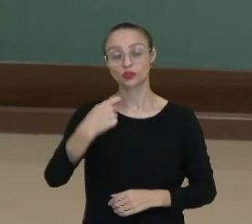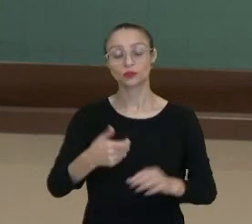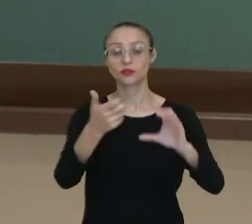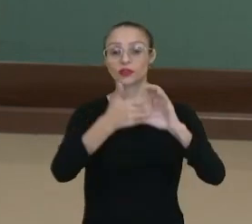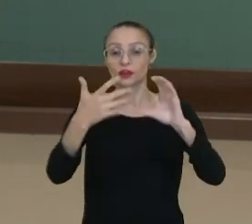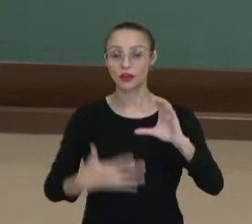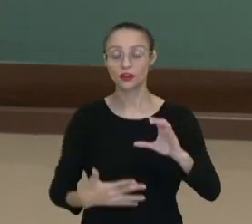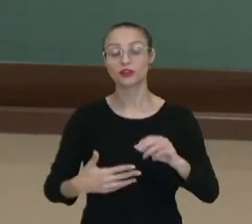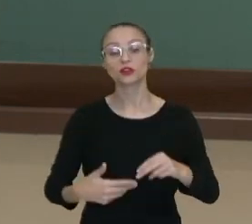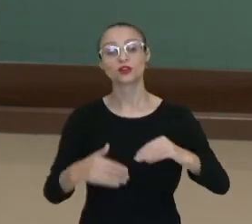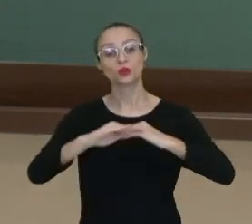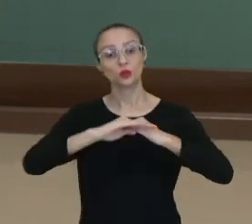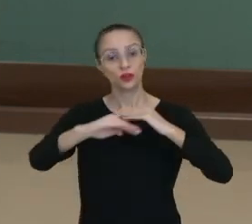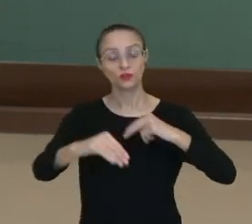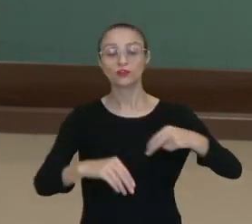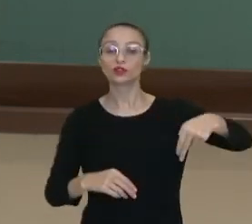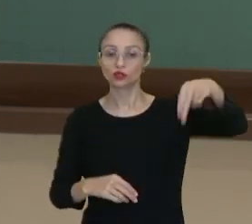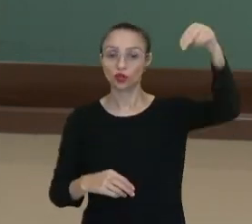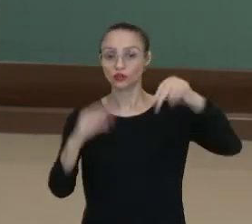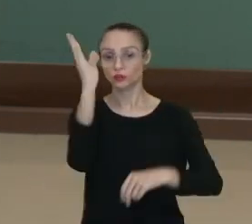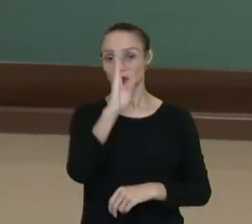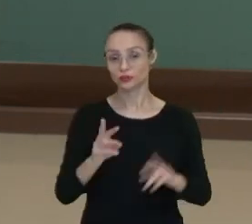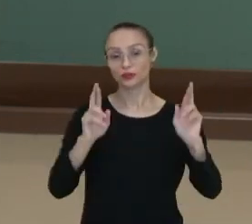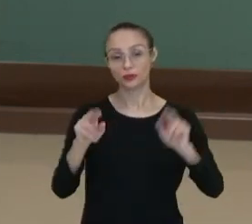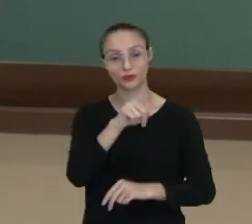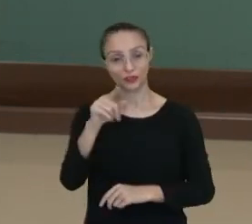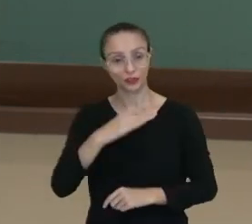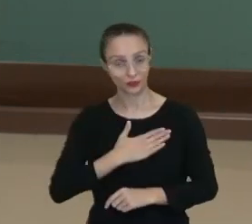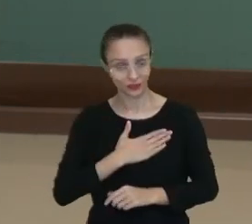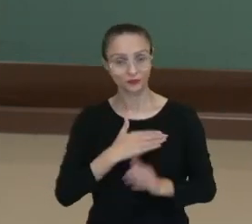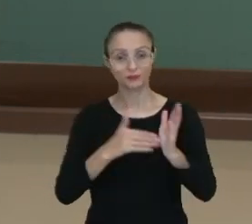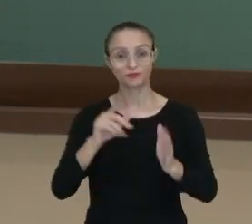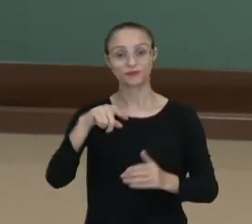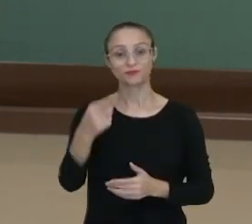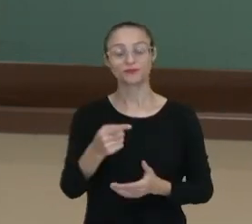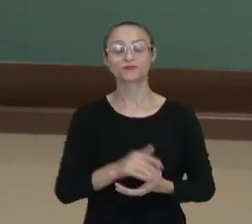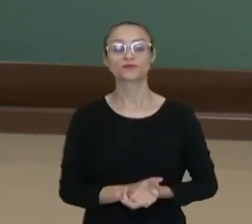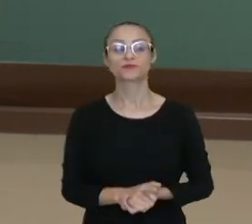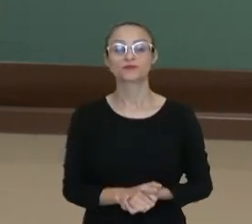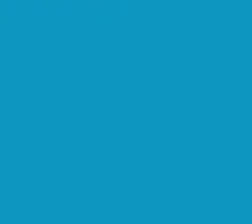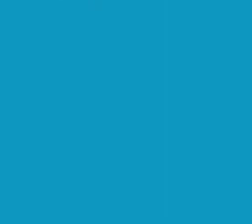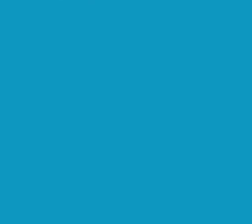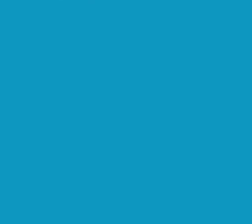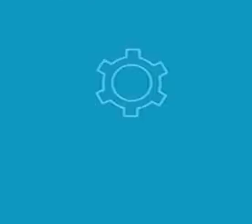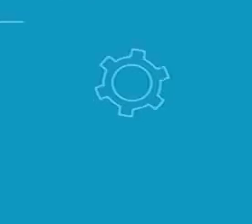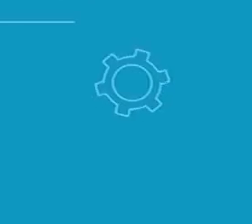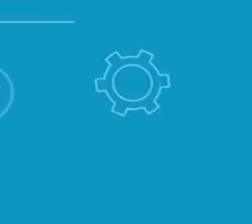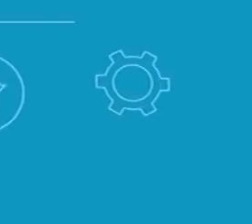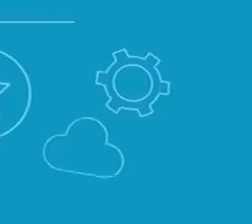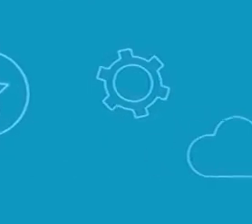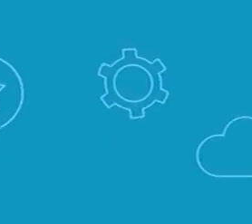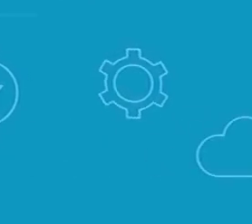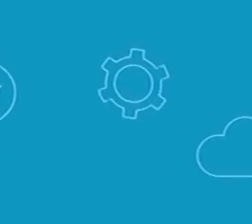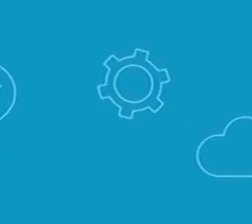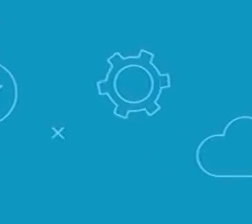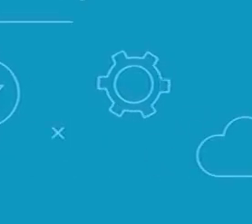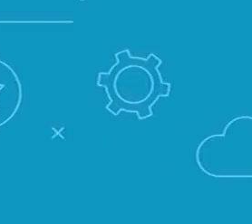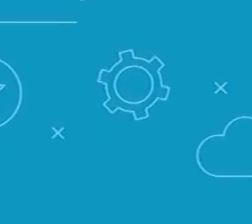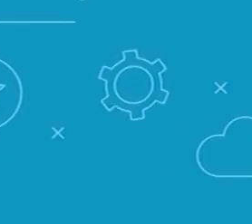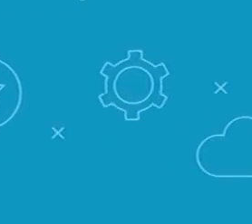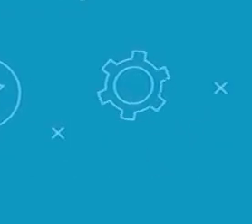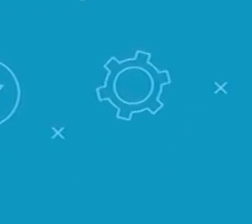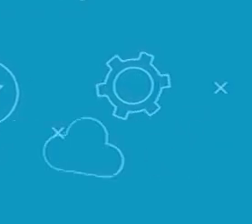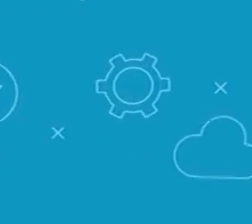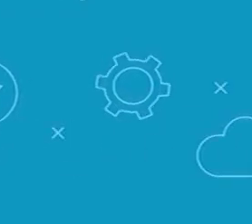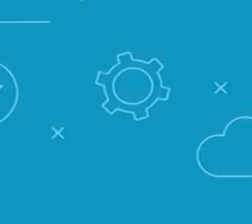características do relevo da região norte do Brasil. Espero que vocês tenham gostado. Até breve! Transcrição Legendas